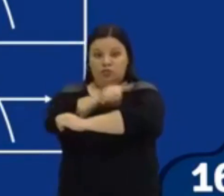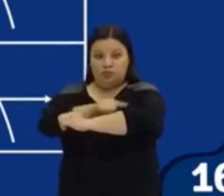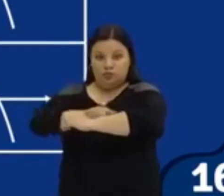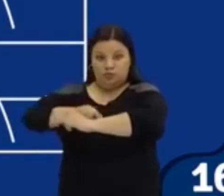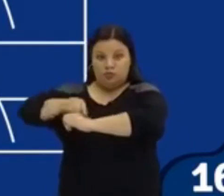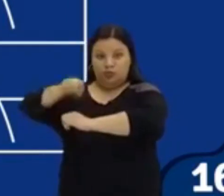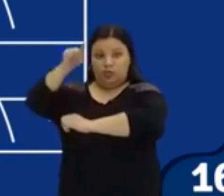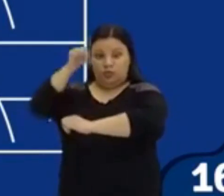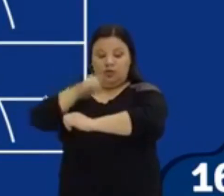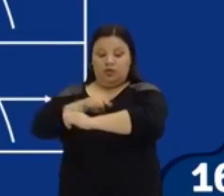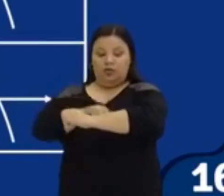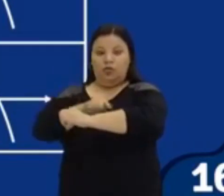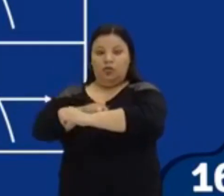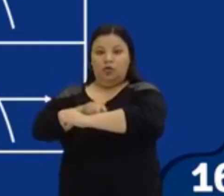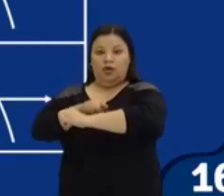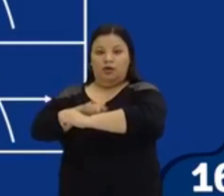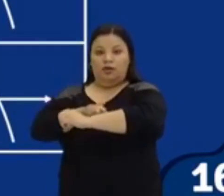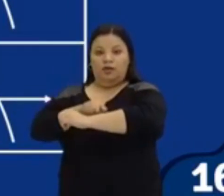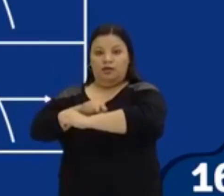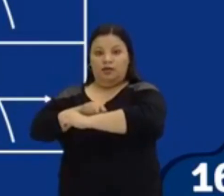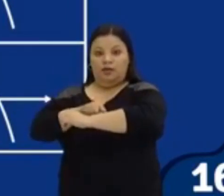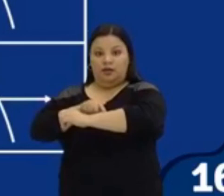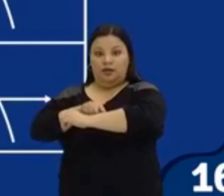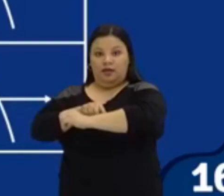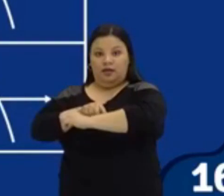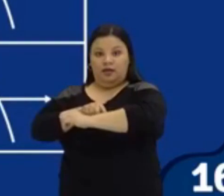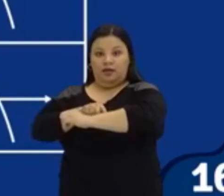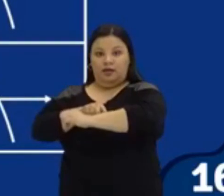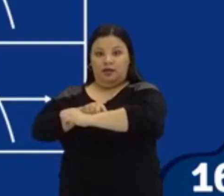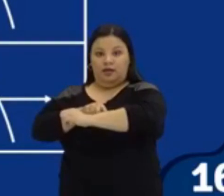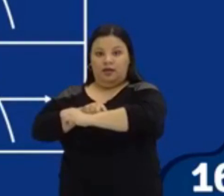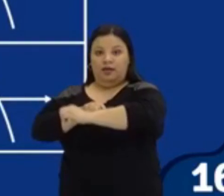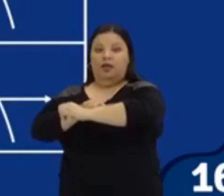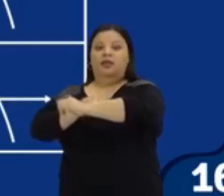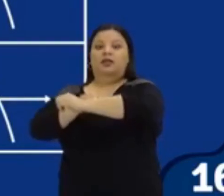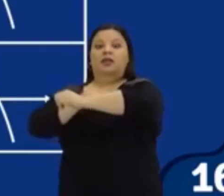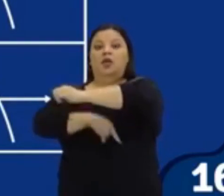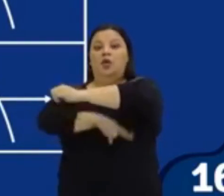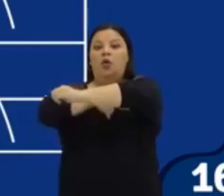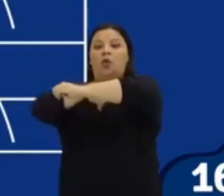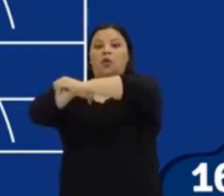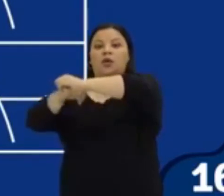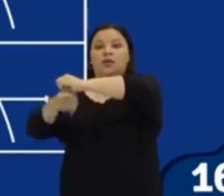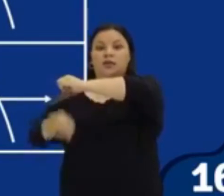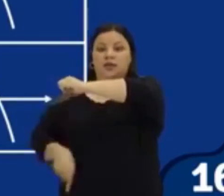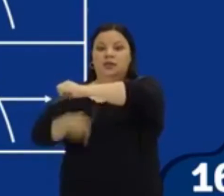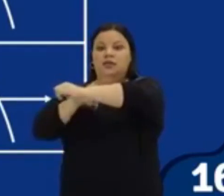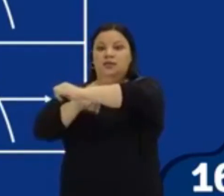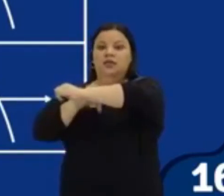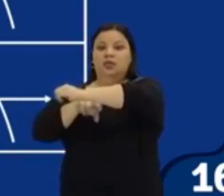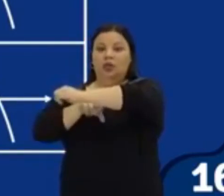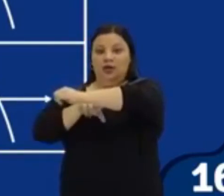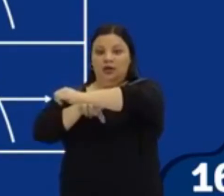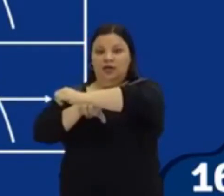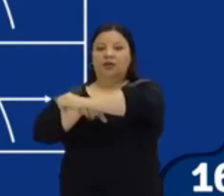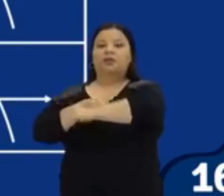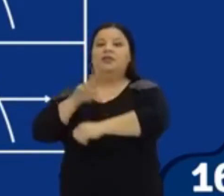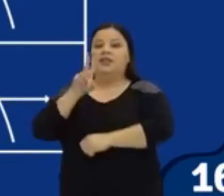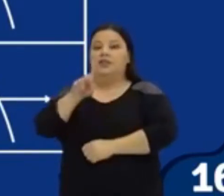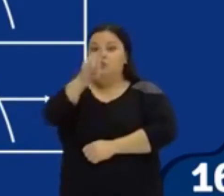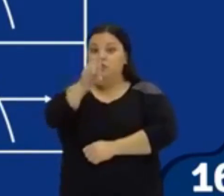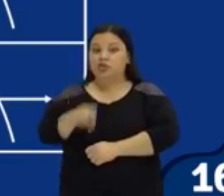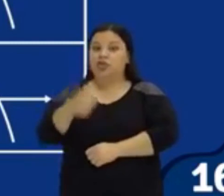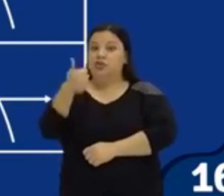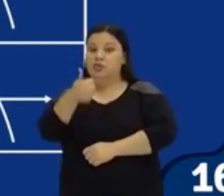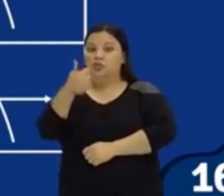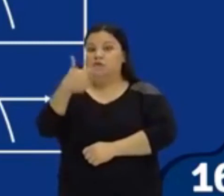olha aqui ó o teu x uma linha e o teu x duas linhas são iguais certo? e finalizando o